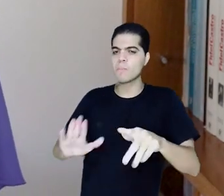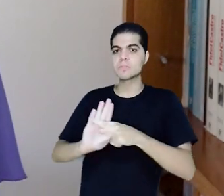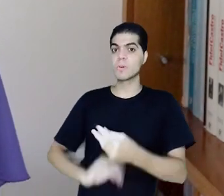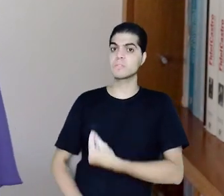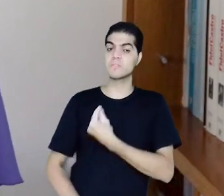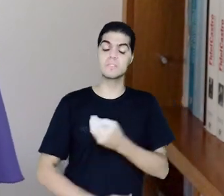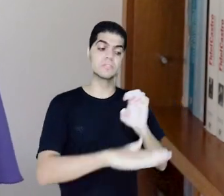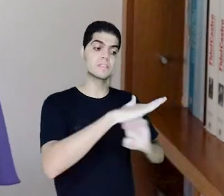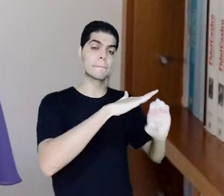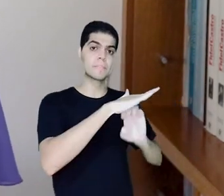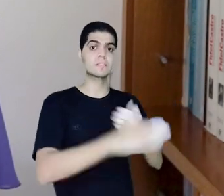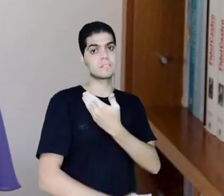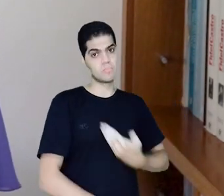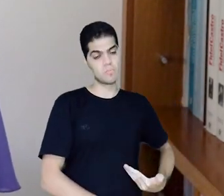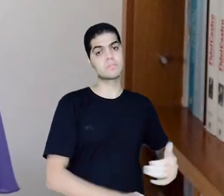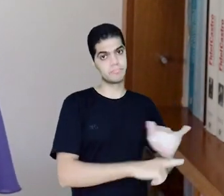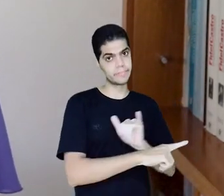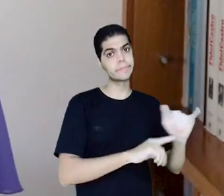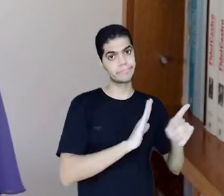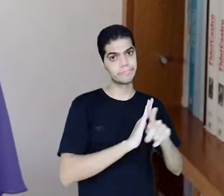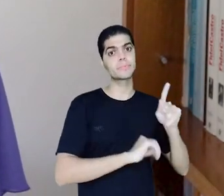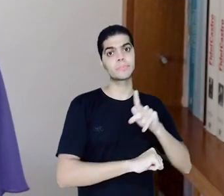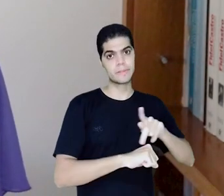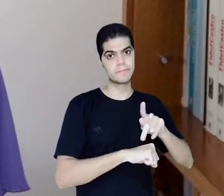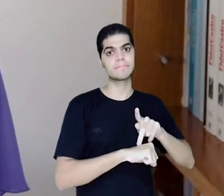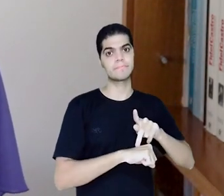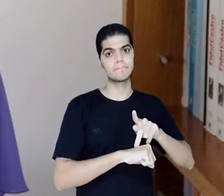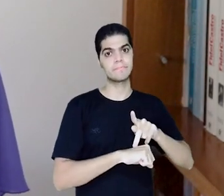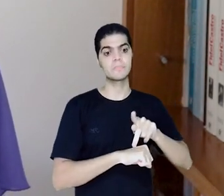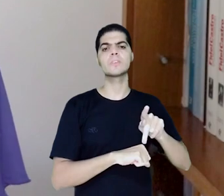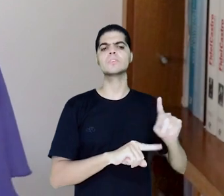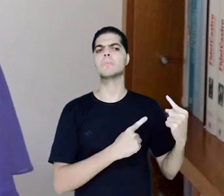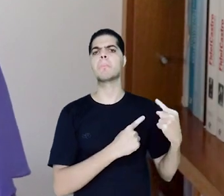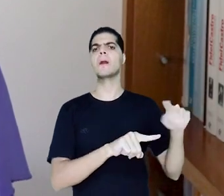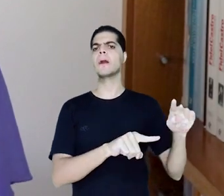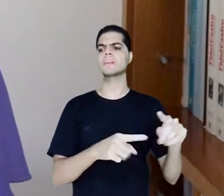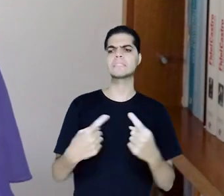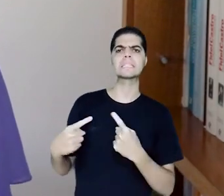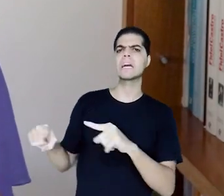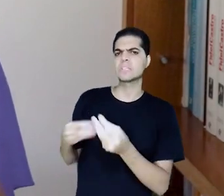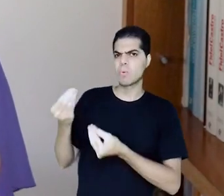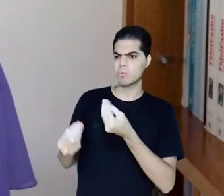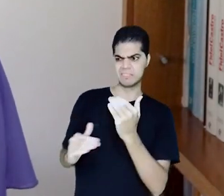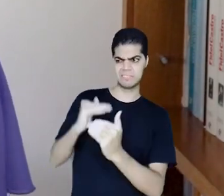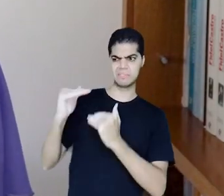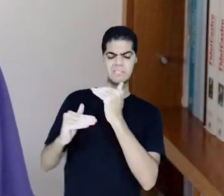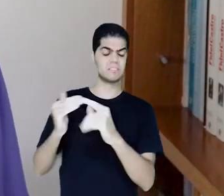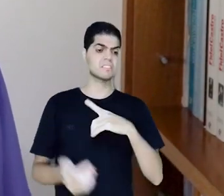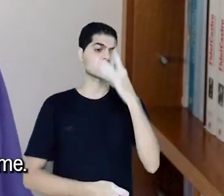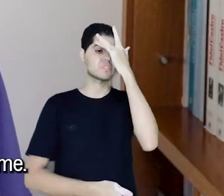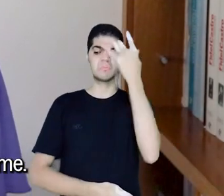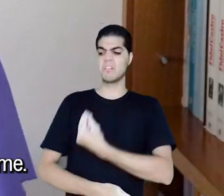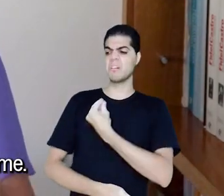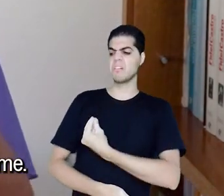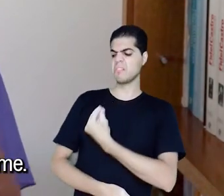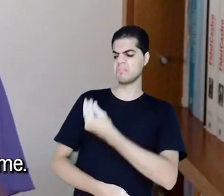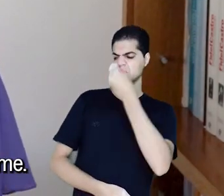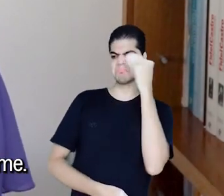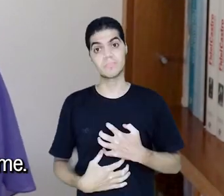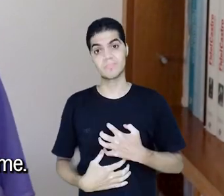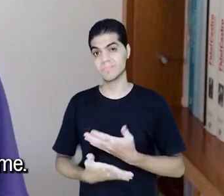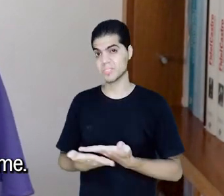nossas empresas públicas estratégicas. Esse ataque se alimenta do desprezo pela vida e da